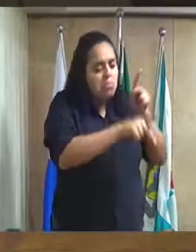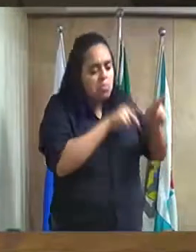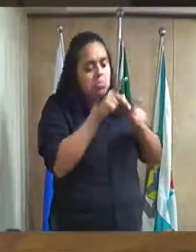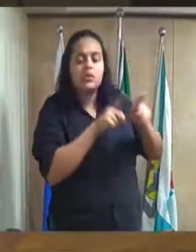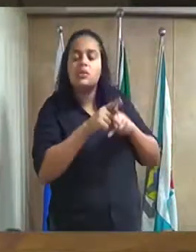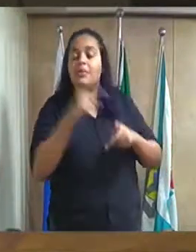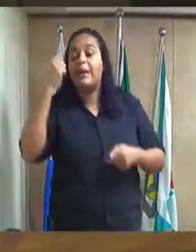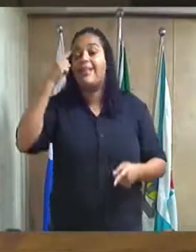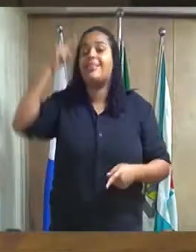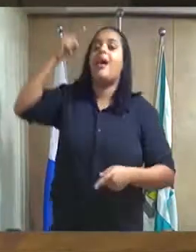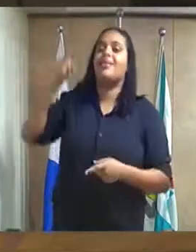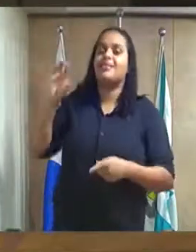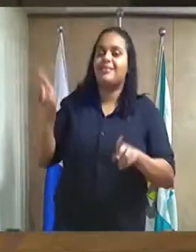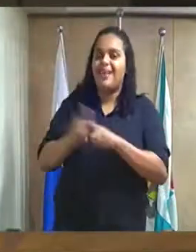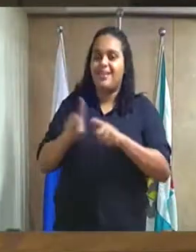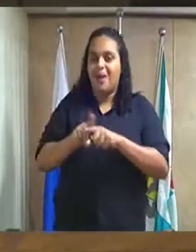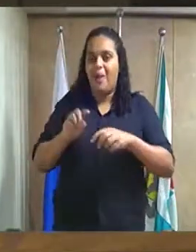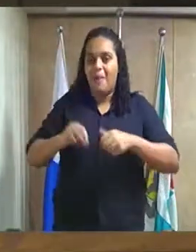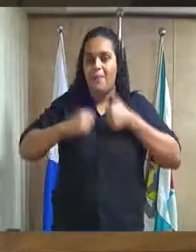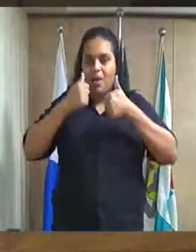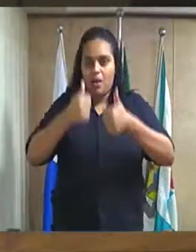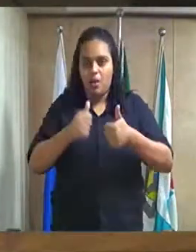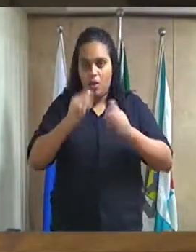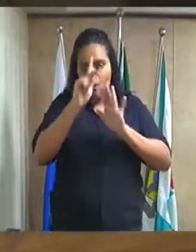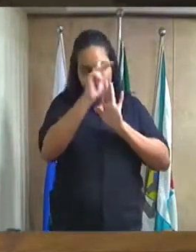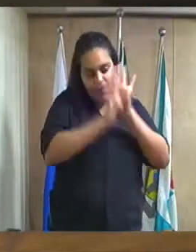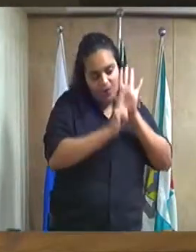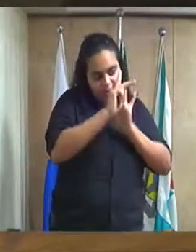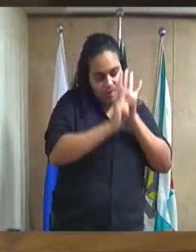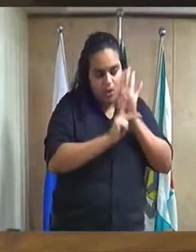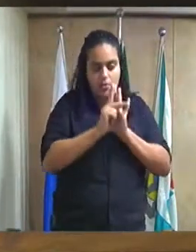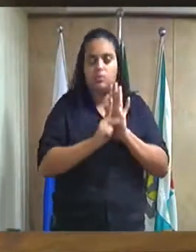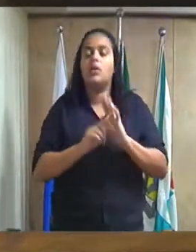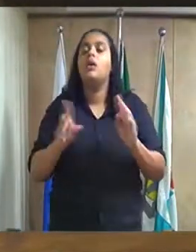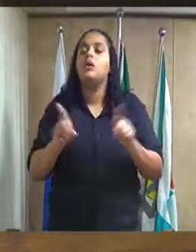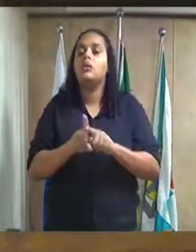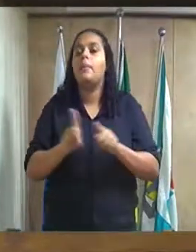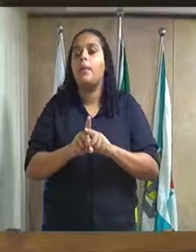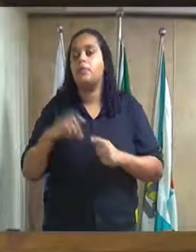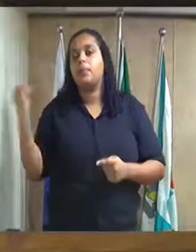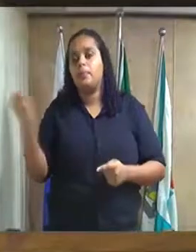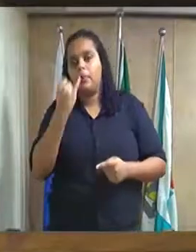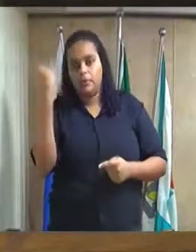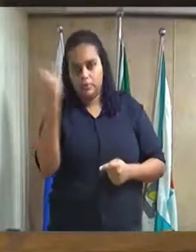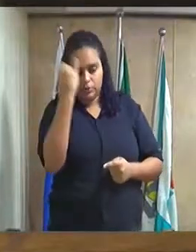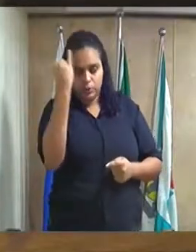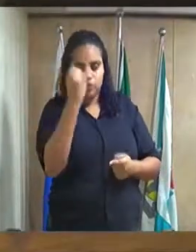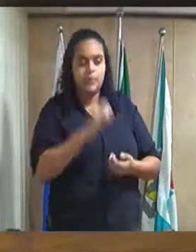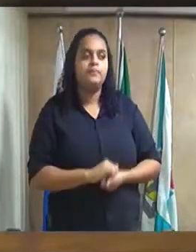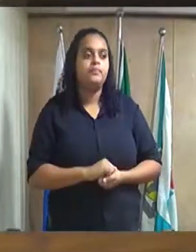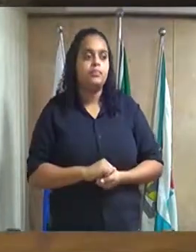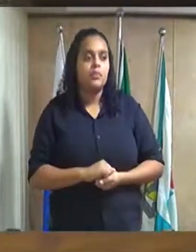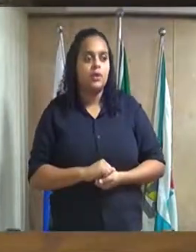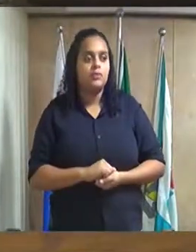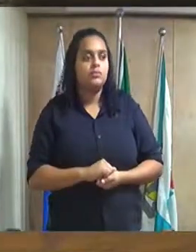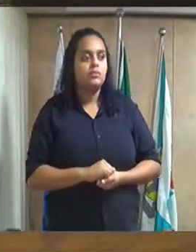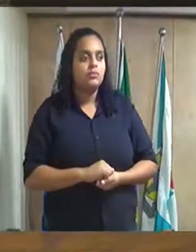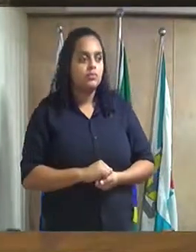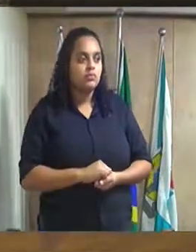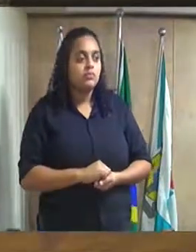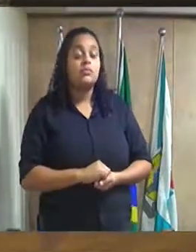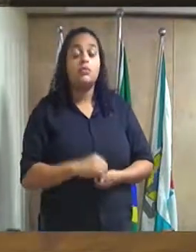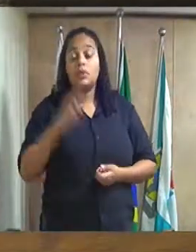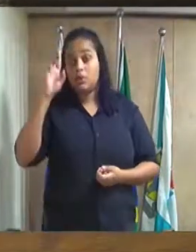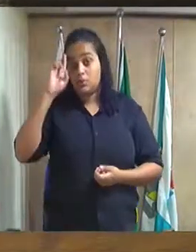ideias e nós desenvolvemos os grandes projetos. Por isso, é importante essa integração. Mas, senhor